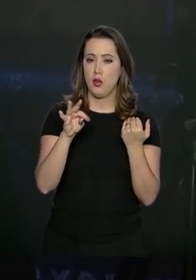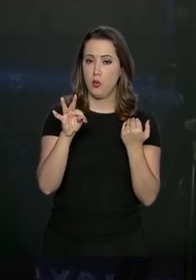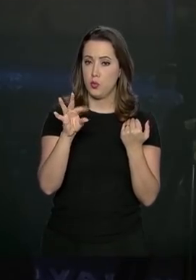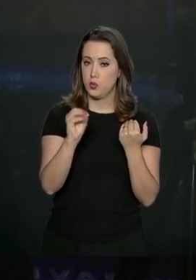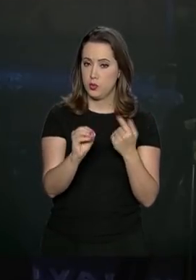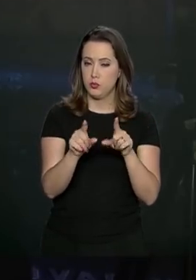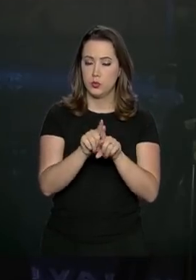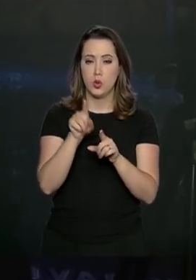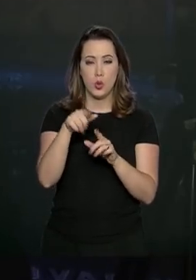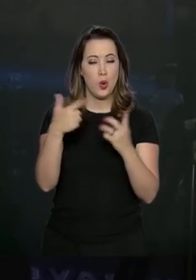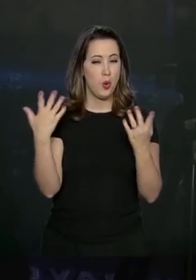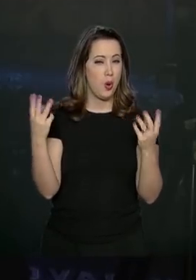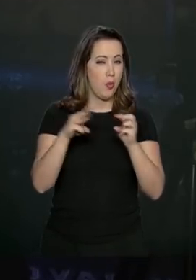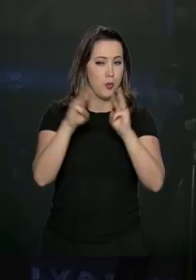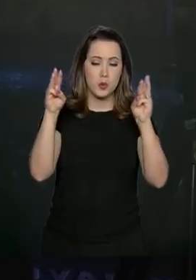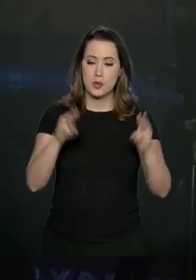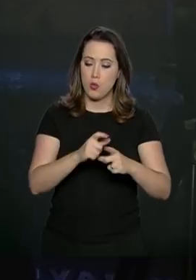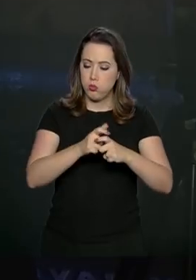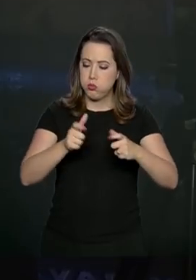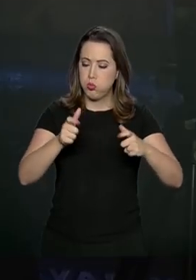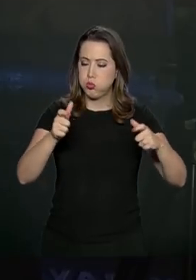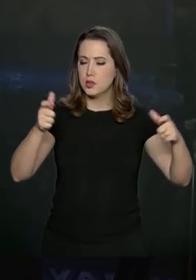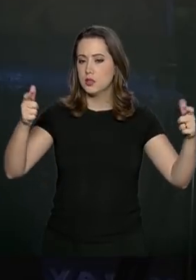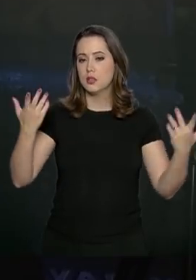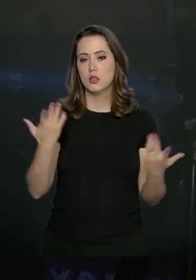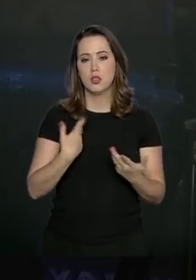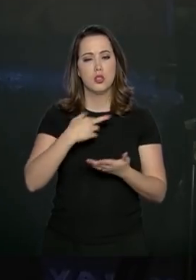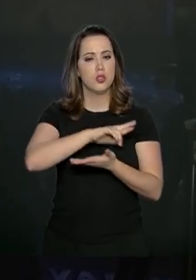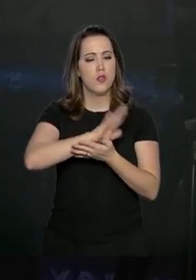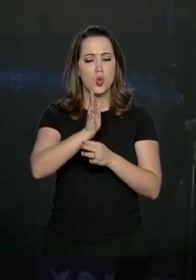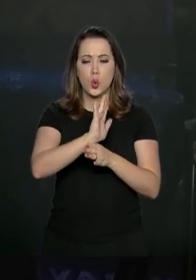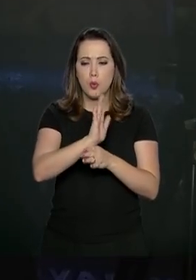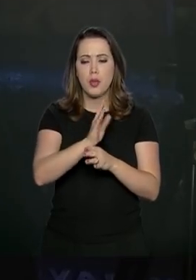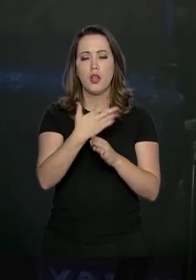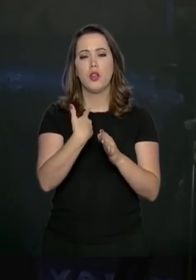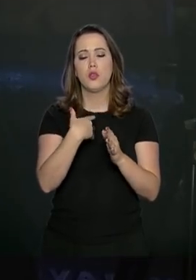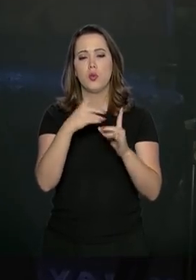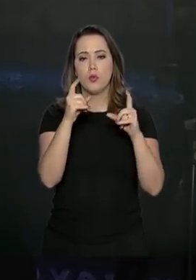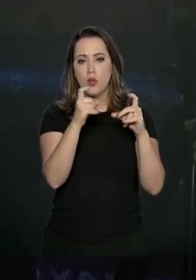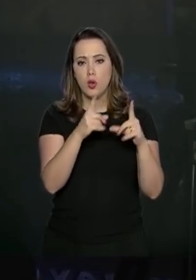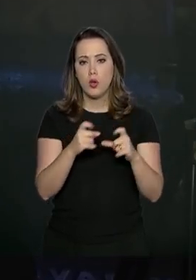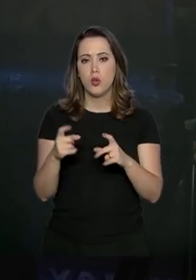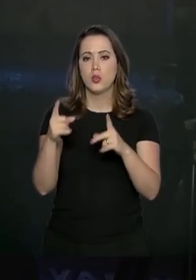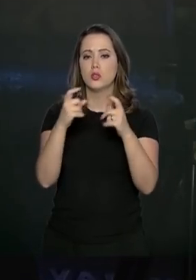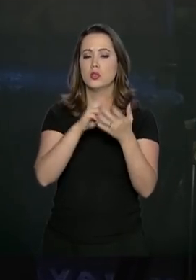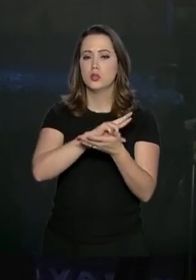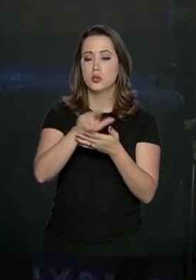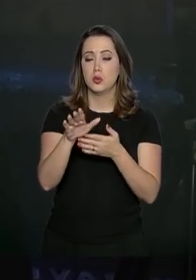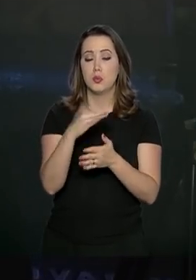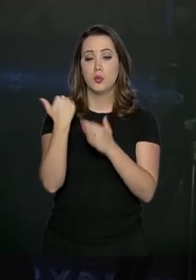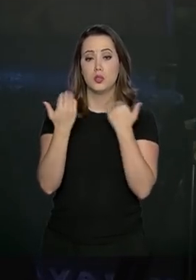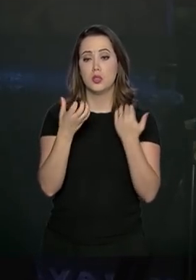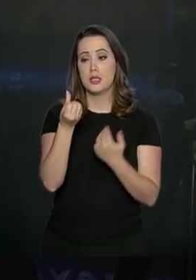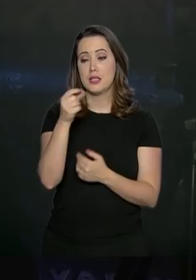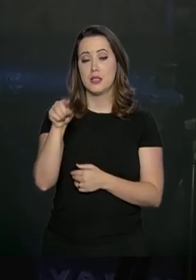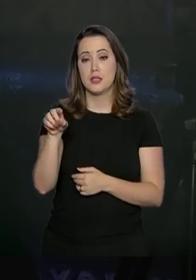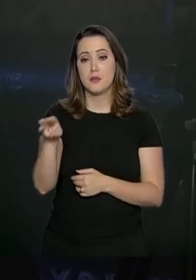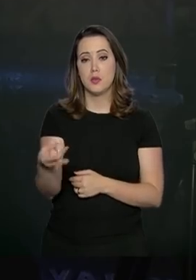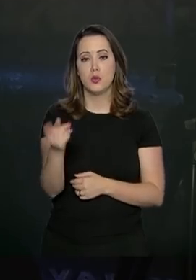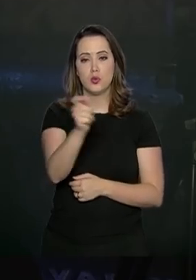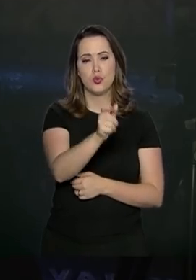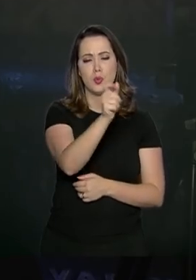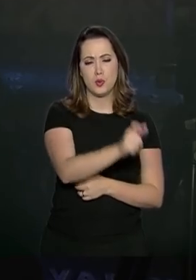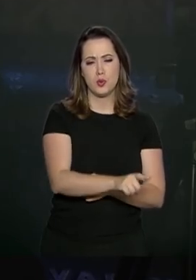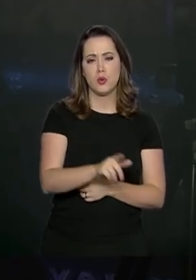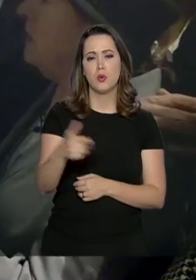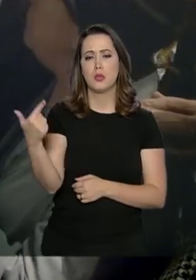mundo e reúne documentos, fotos, filmes, pesquisas sobre o genocídio que vitimou mais de 6 milhões de judeus durante a